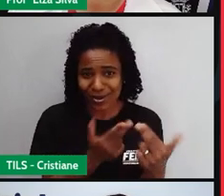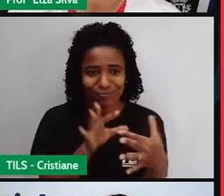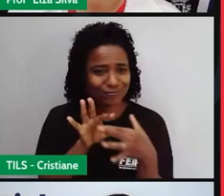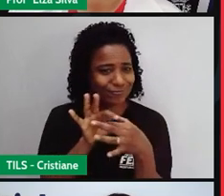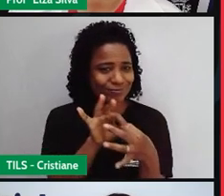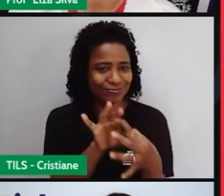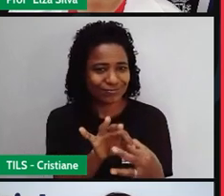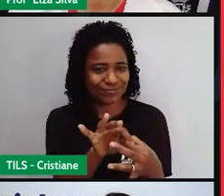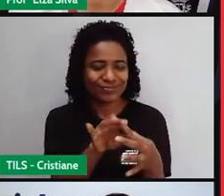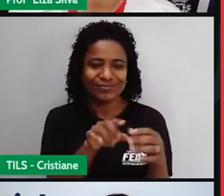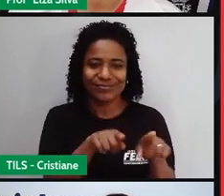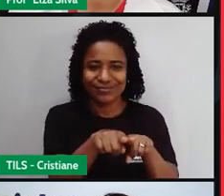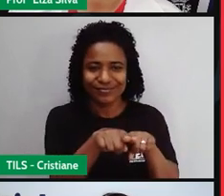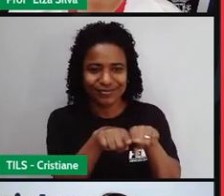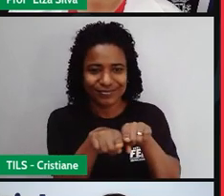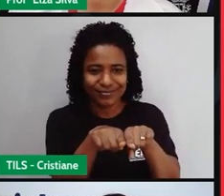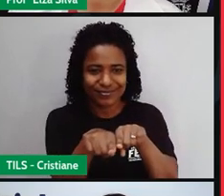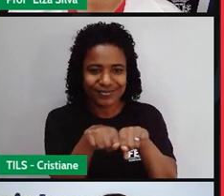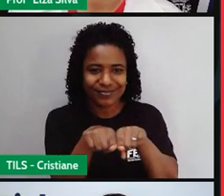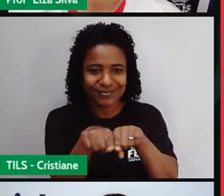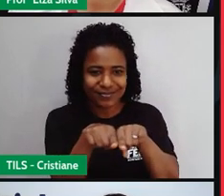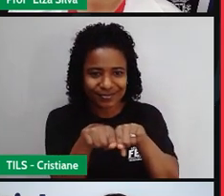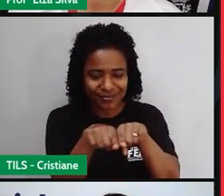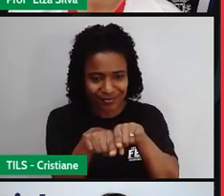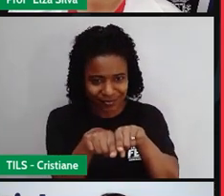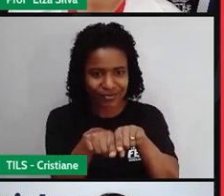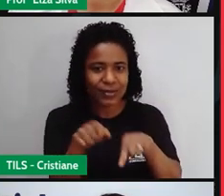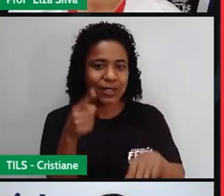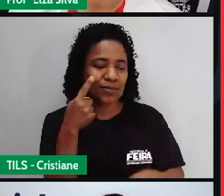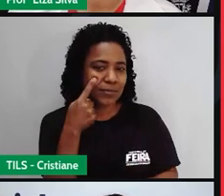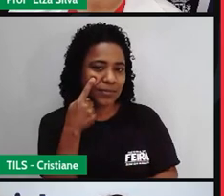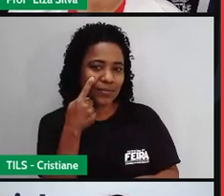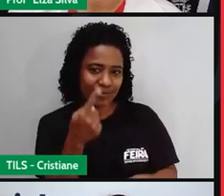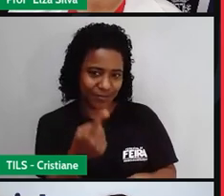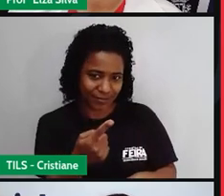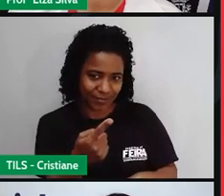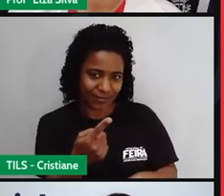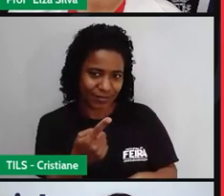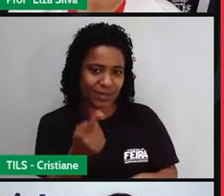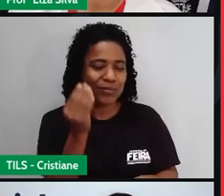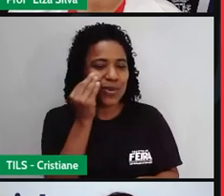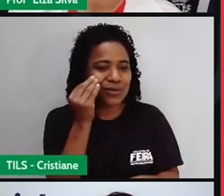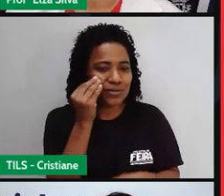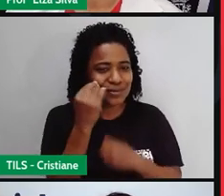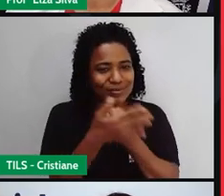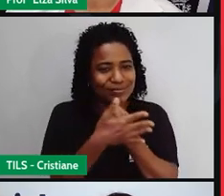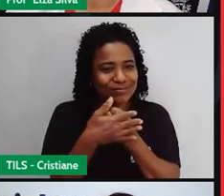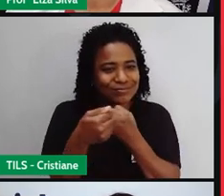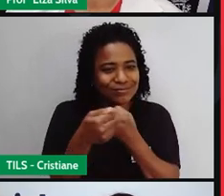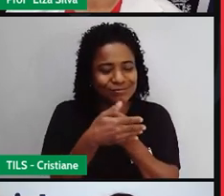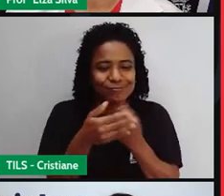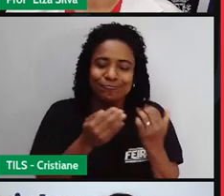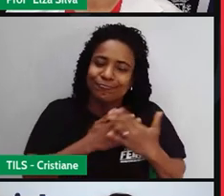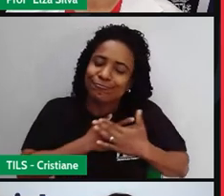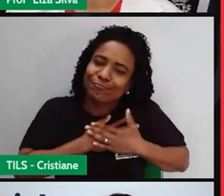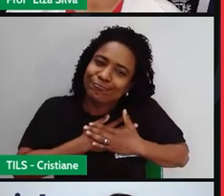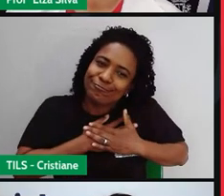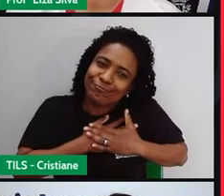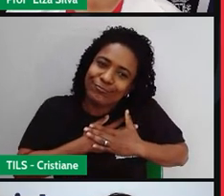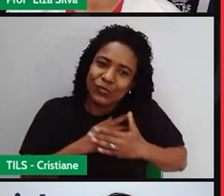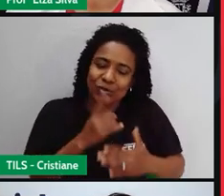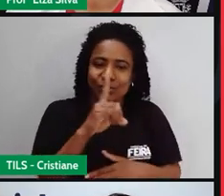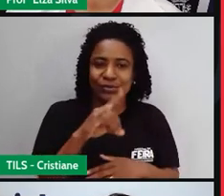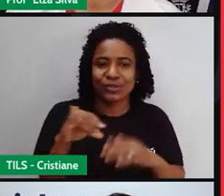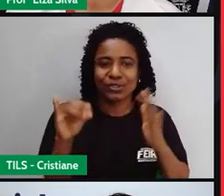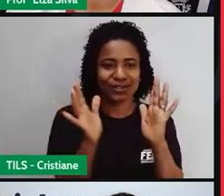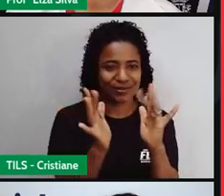rosa que demonstram esse, esse afeto, né, no dia do amigo ou no dia do namorado lá.